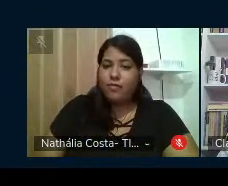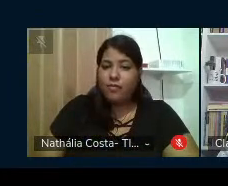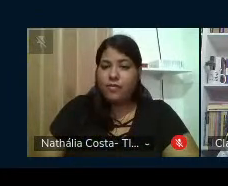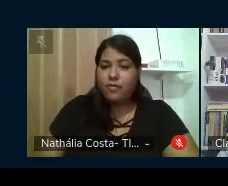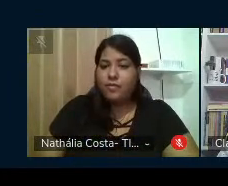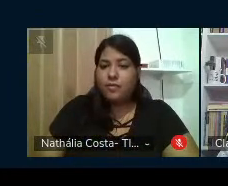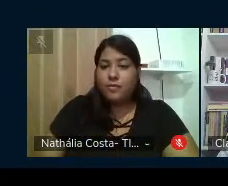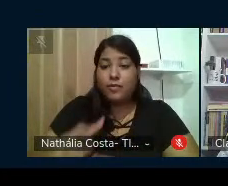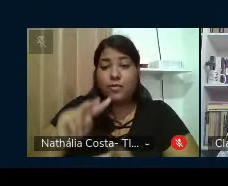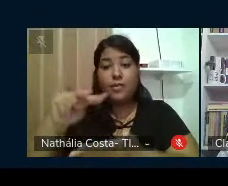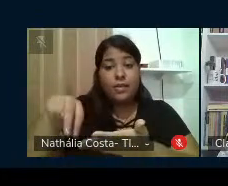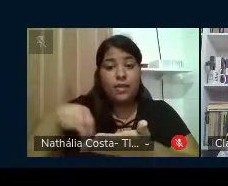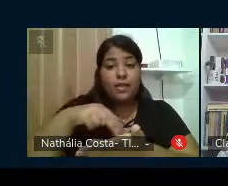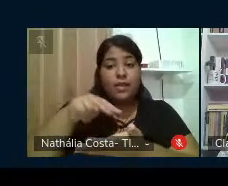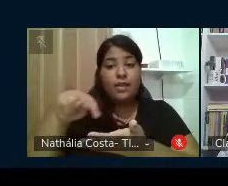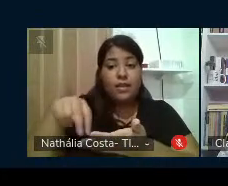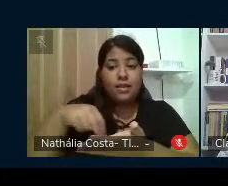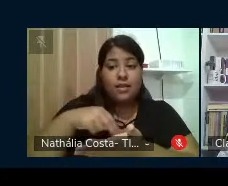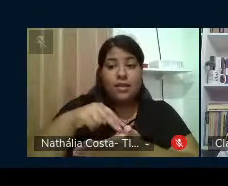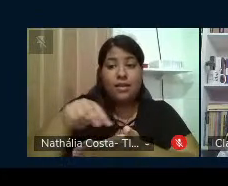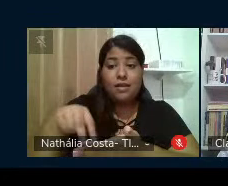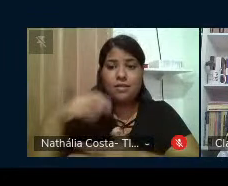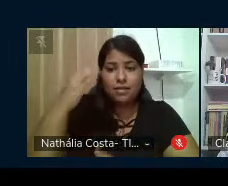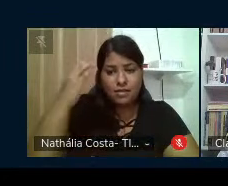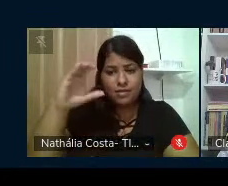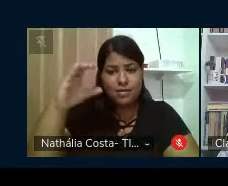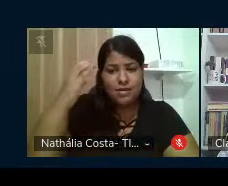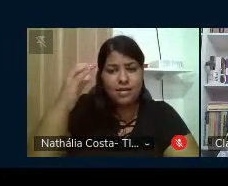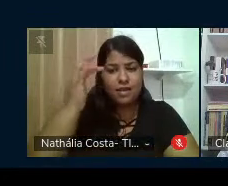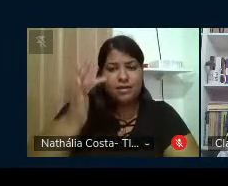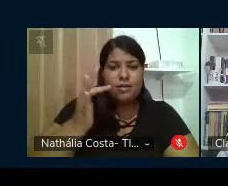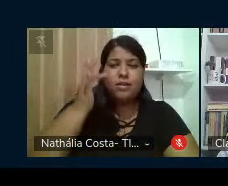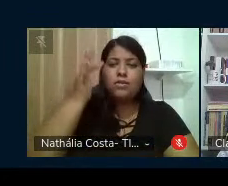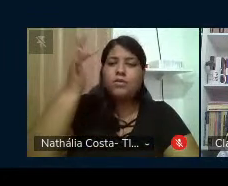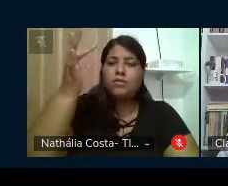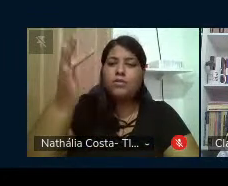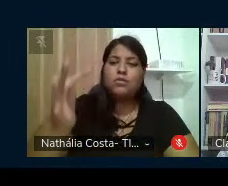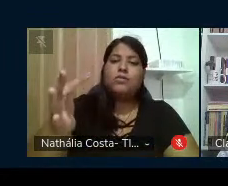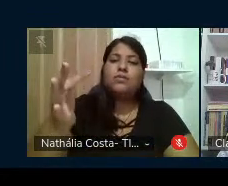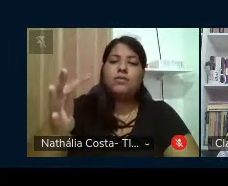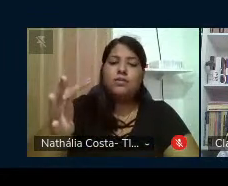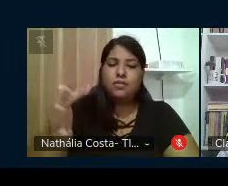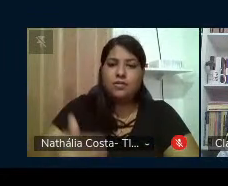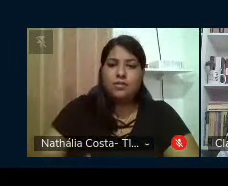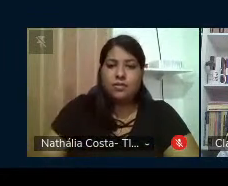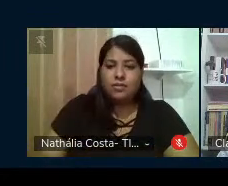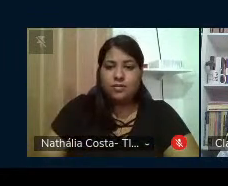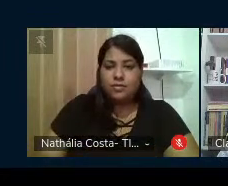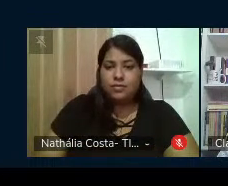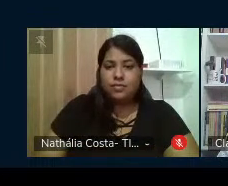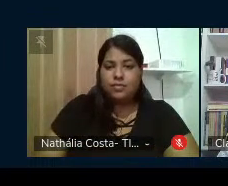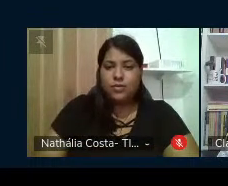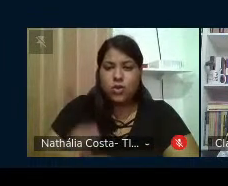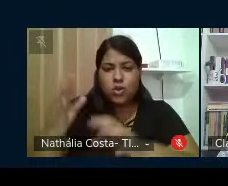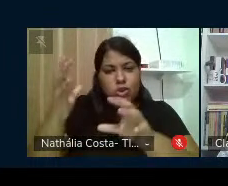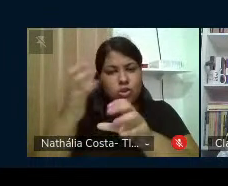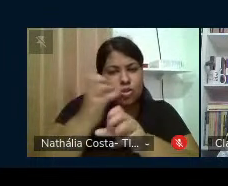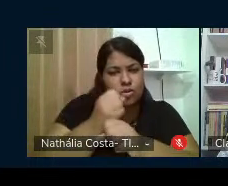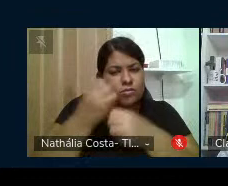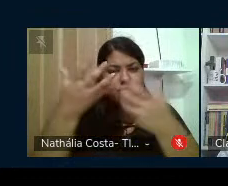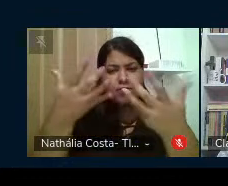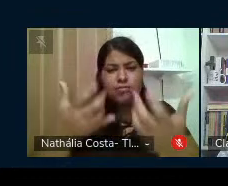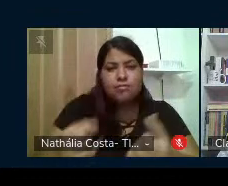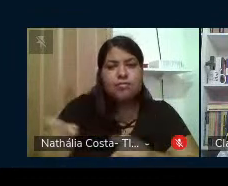rodar Dança no passo, dá ciência pro futuro Não dá